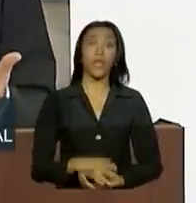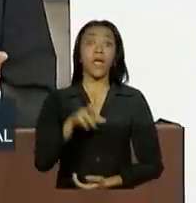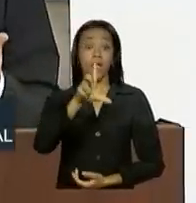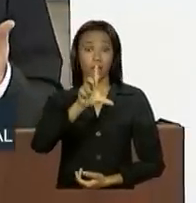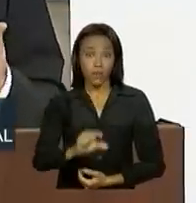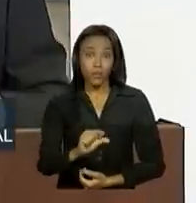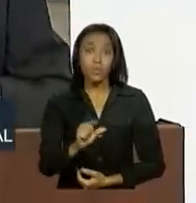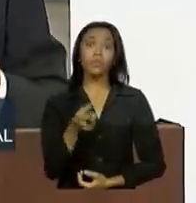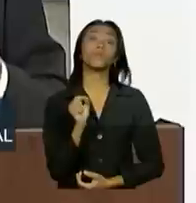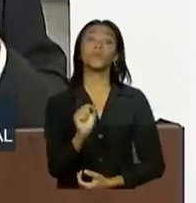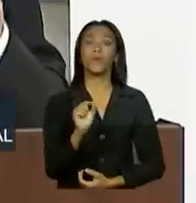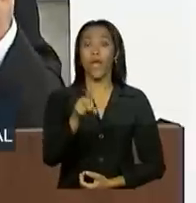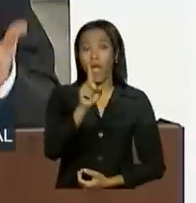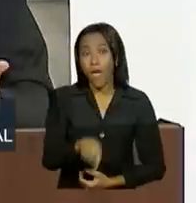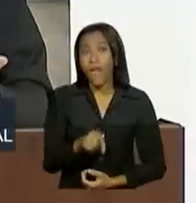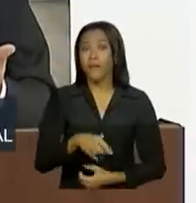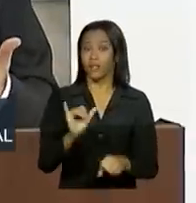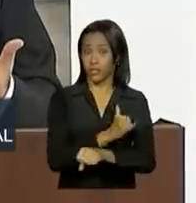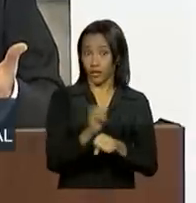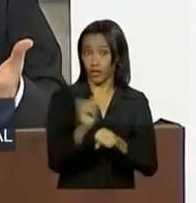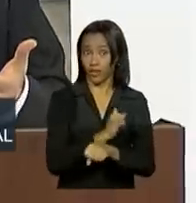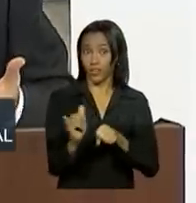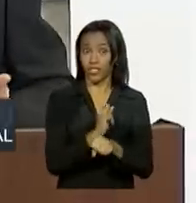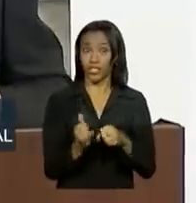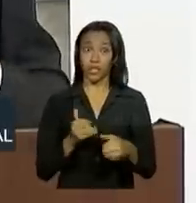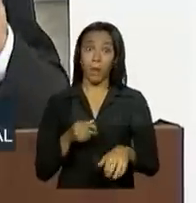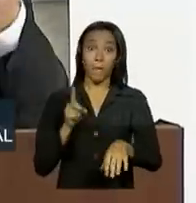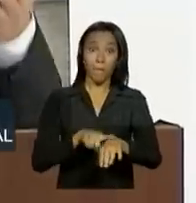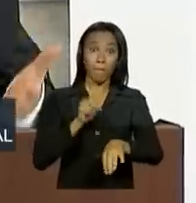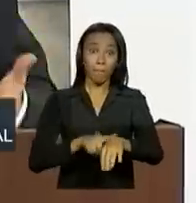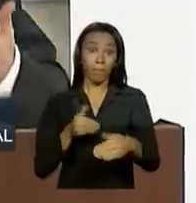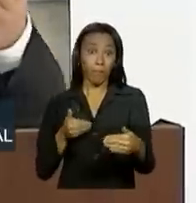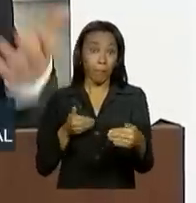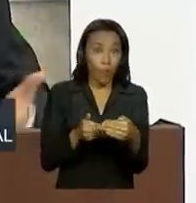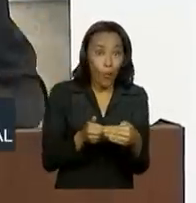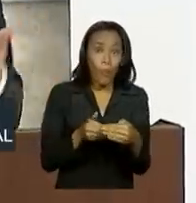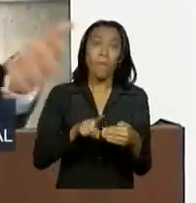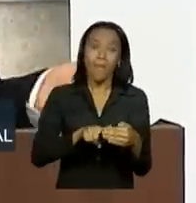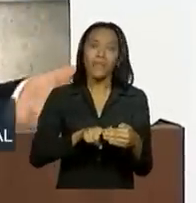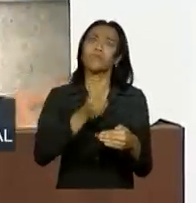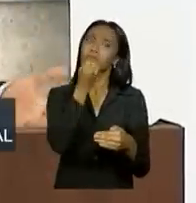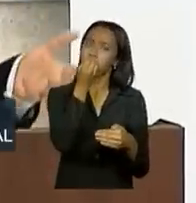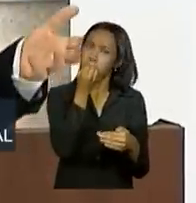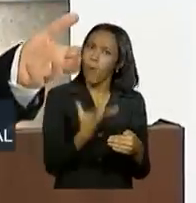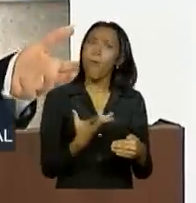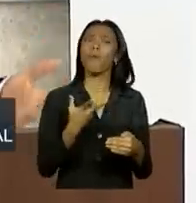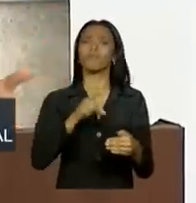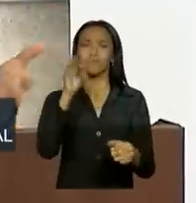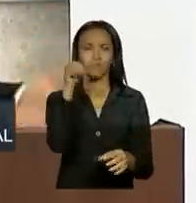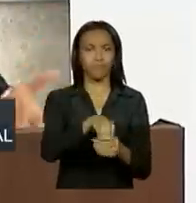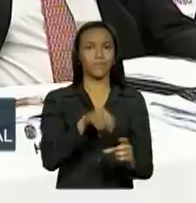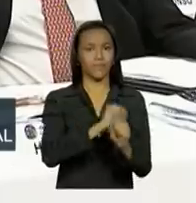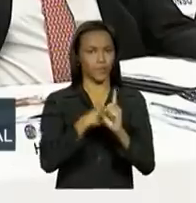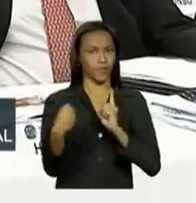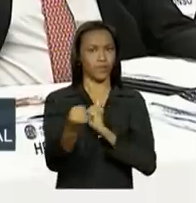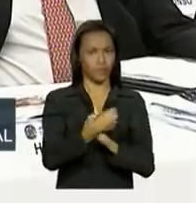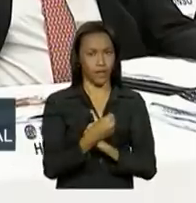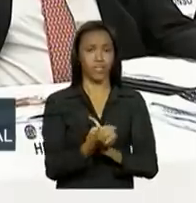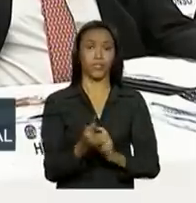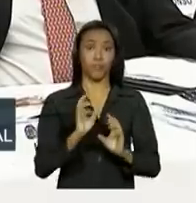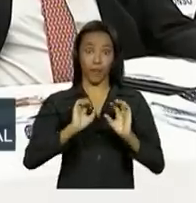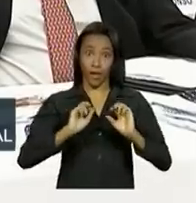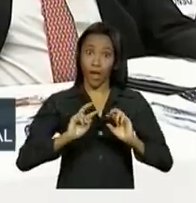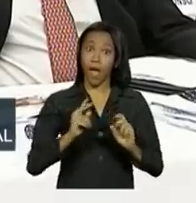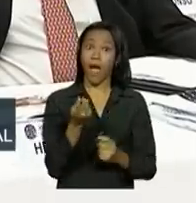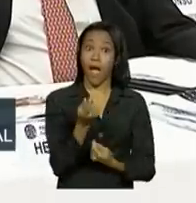reduções são medidas de mais curto prazo, mas que têm dado um excelente resultado na recuperação da